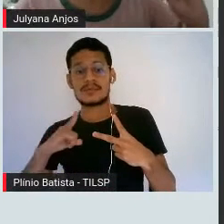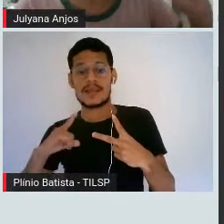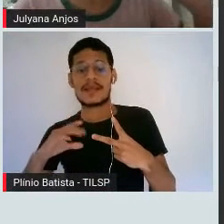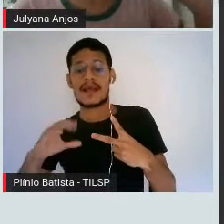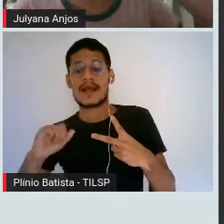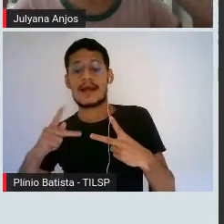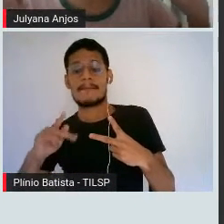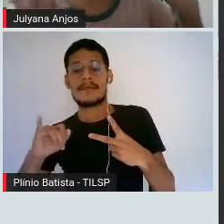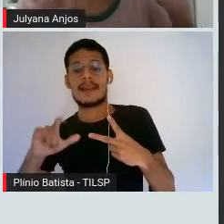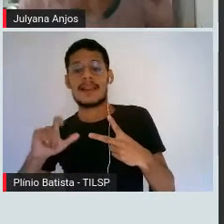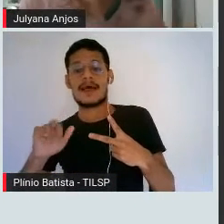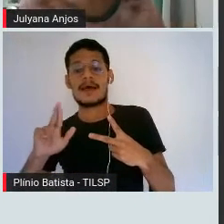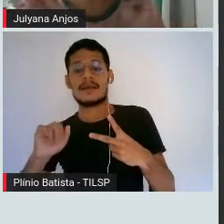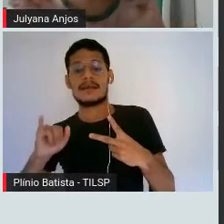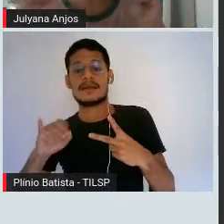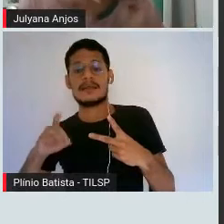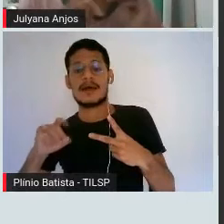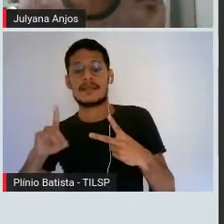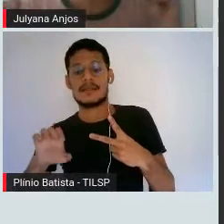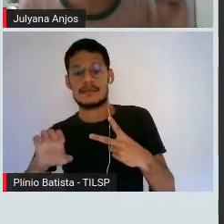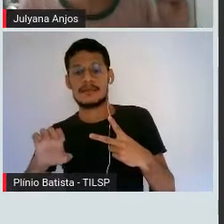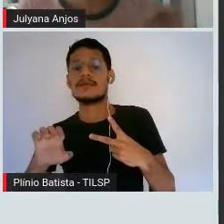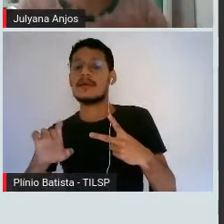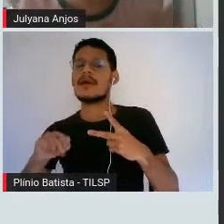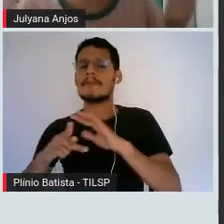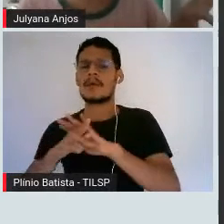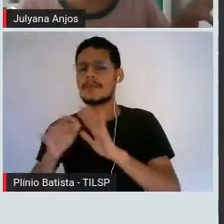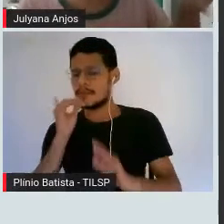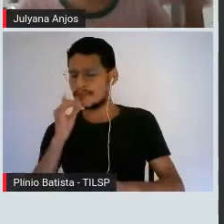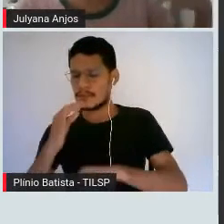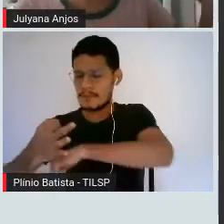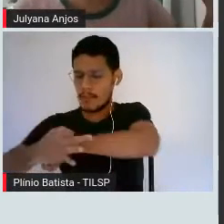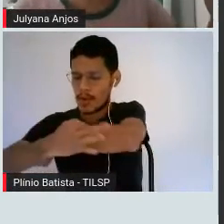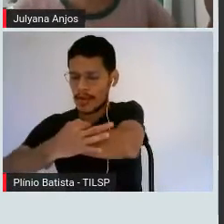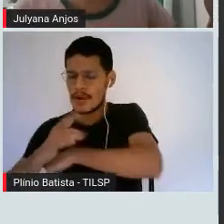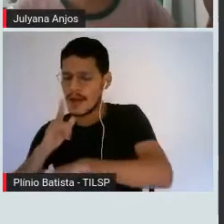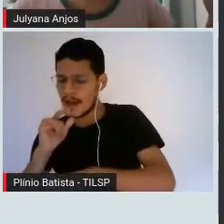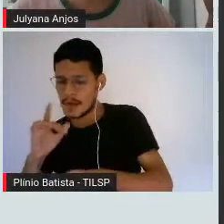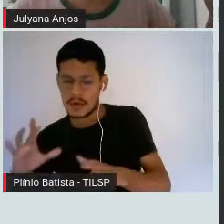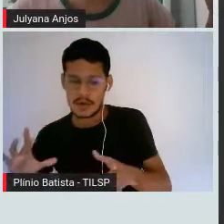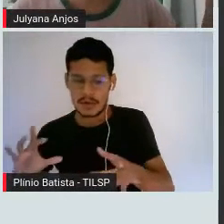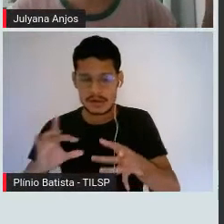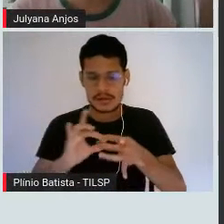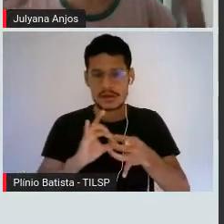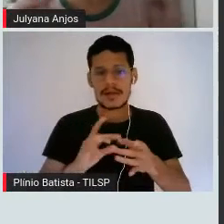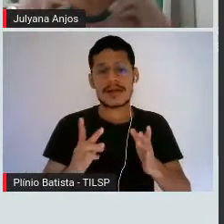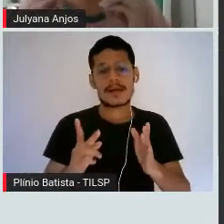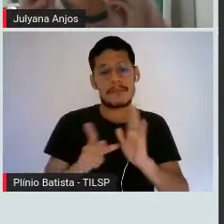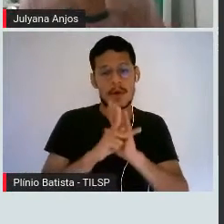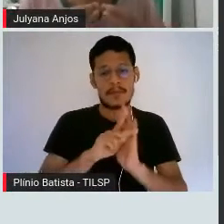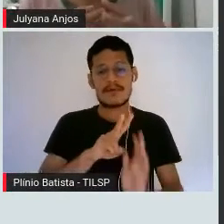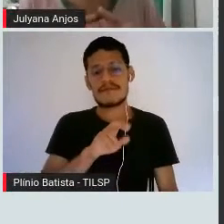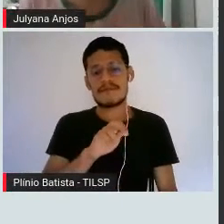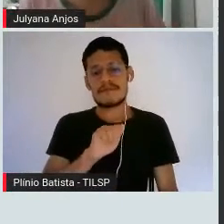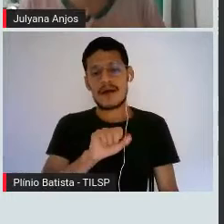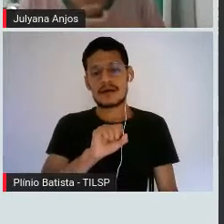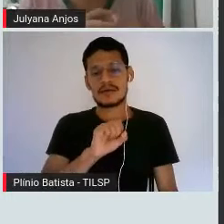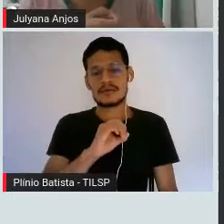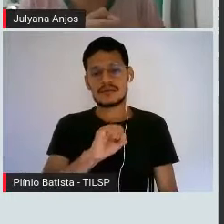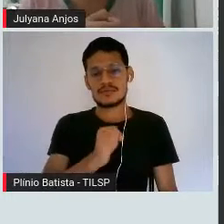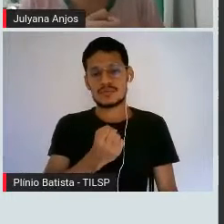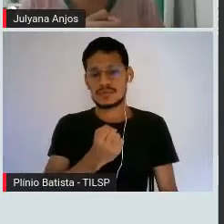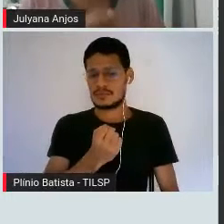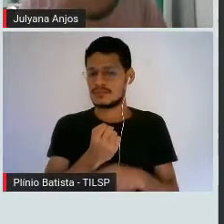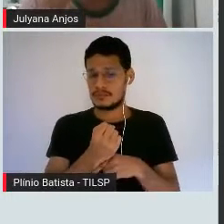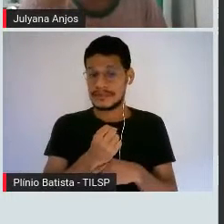adesão é justamente o processo da molécula de água, ela se unir a vasos. Então, quando ela se une a vasos que